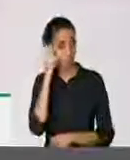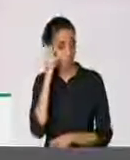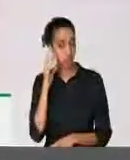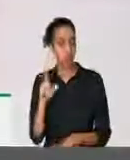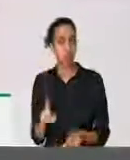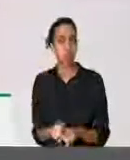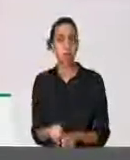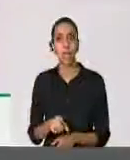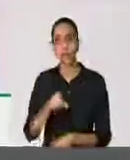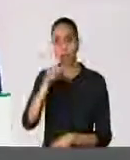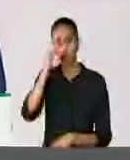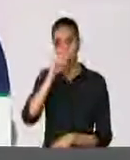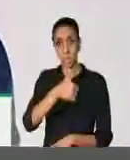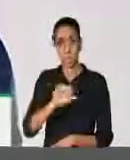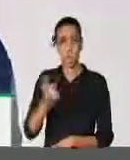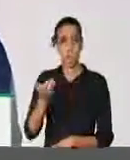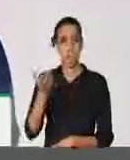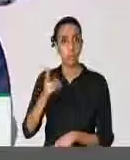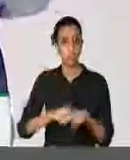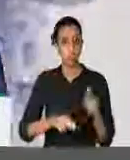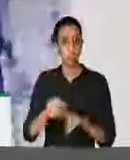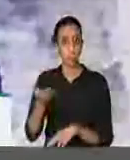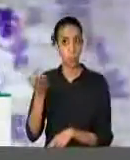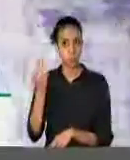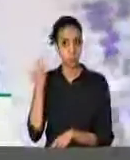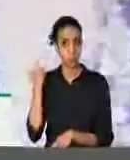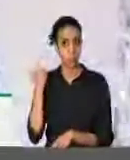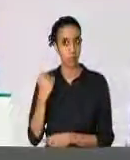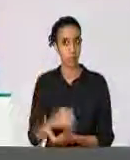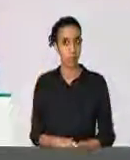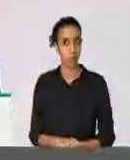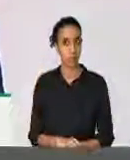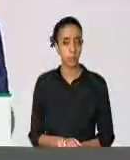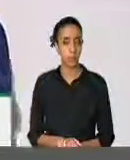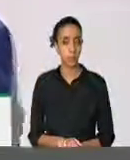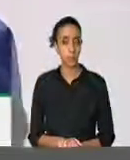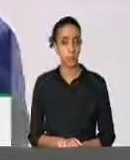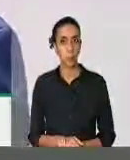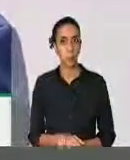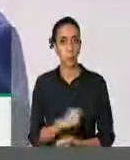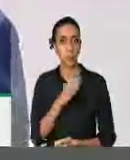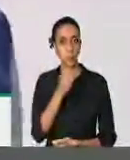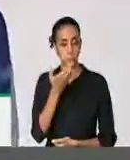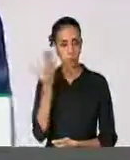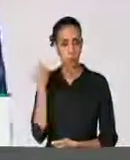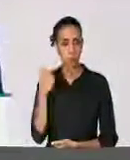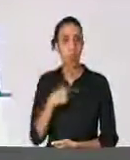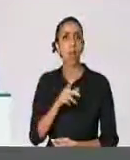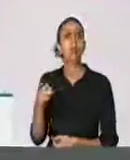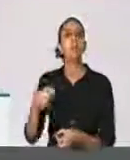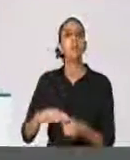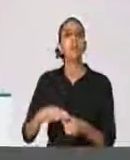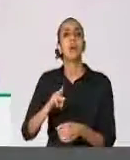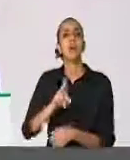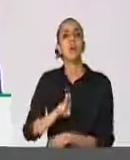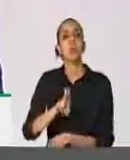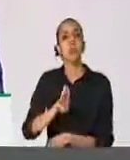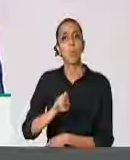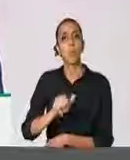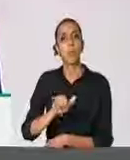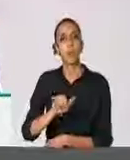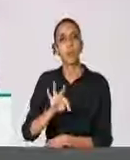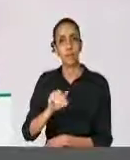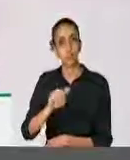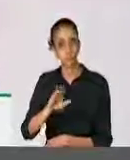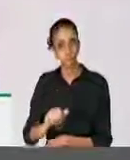dia 10 de junho, lá no último sábado, no município de Ubaitaba, especialmente